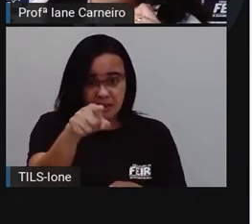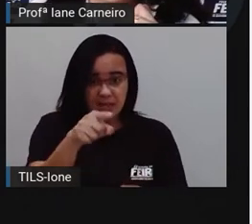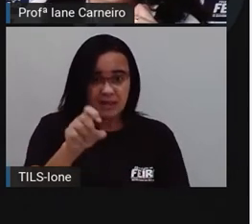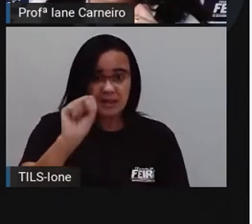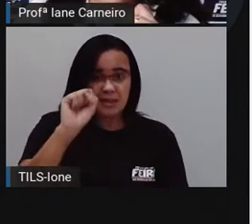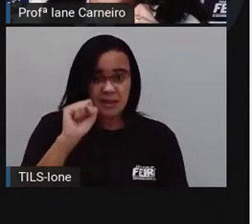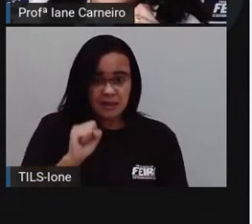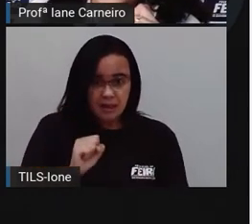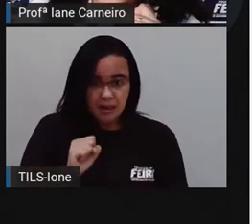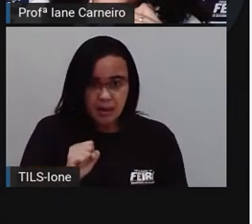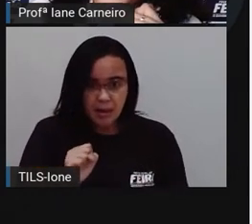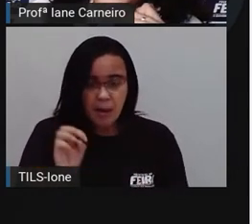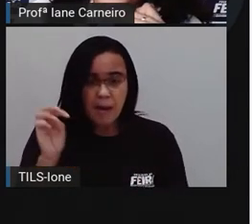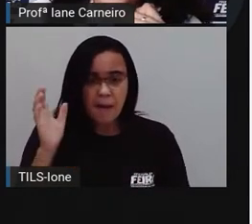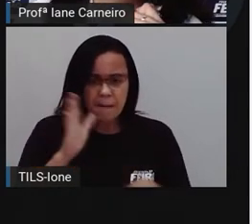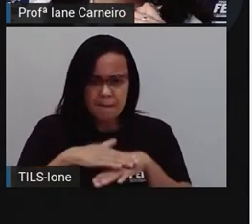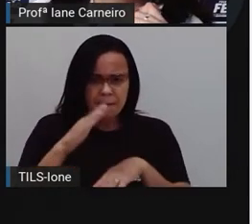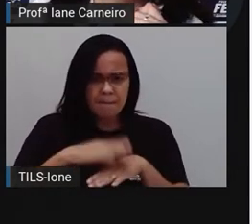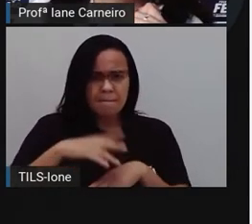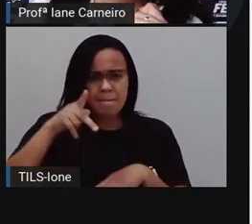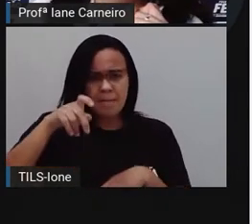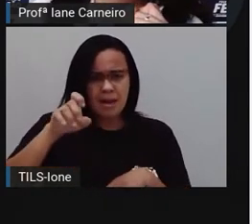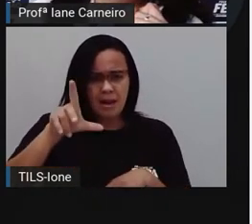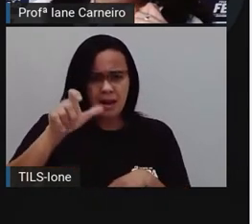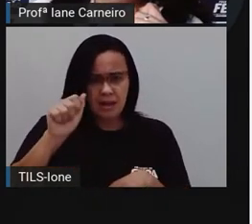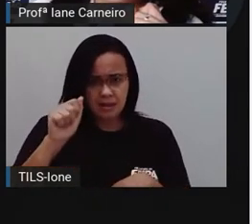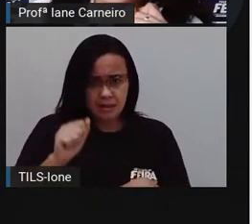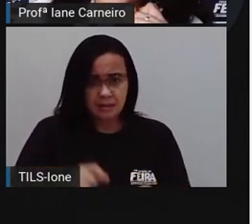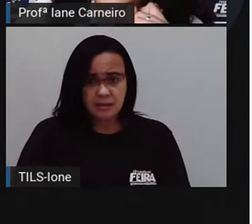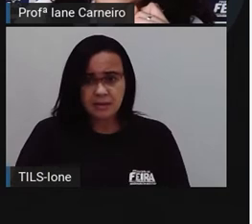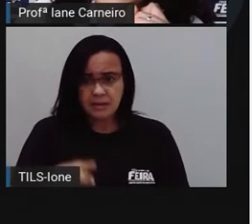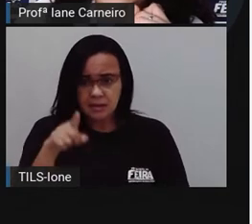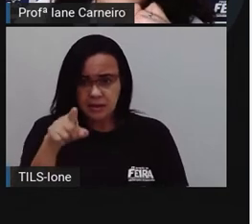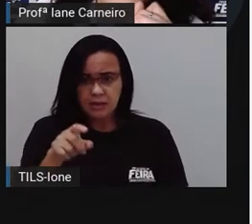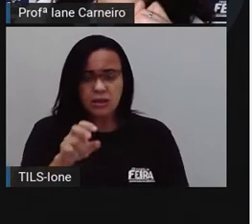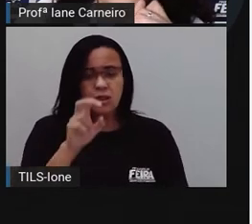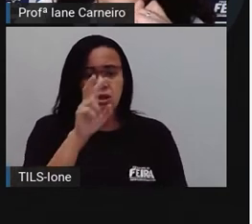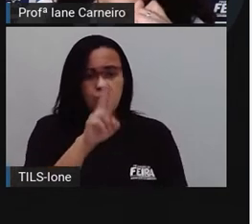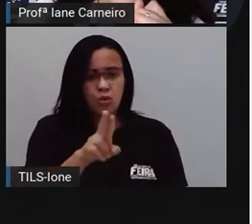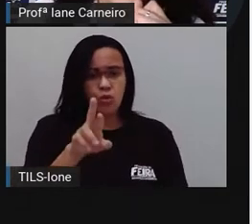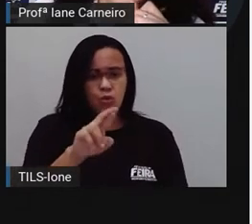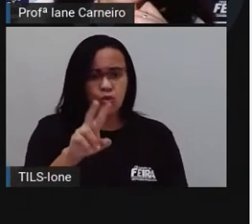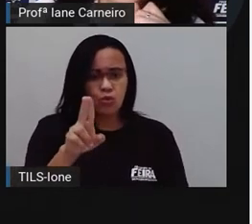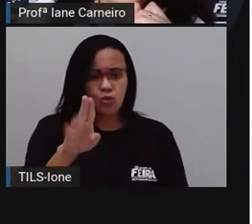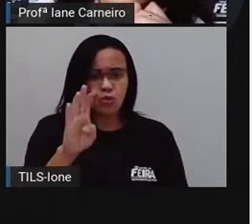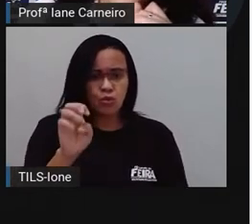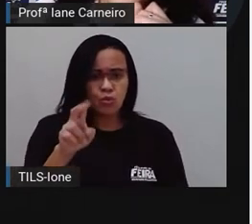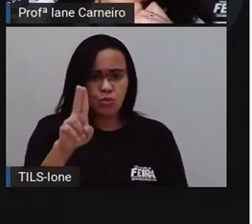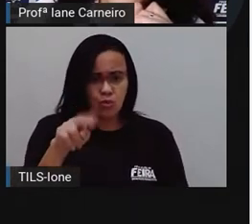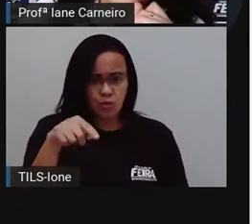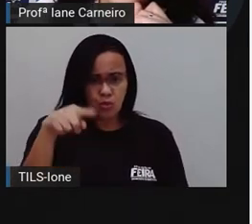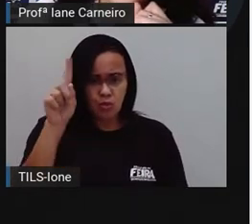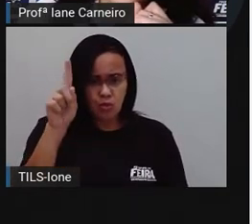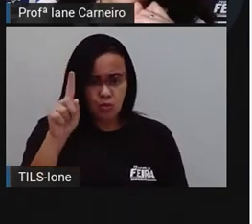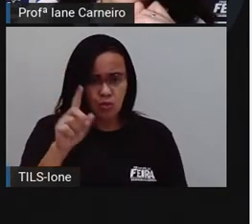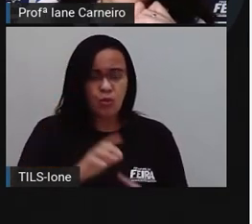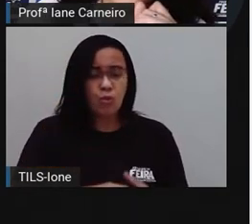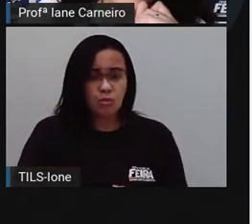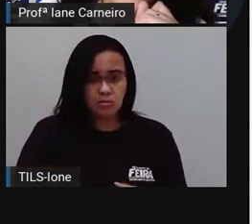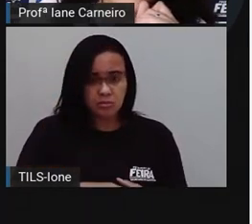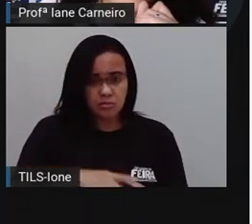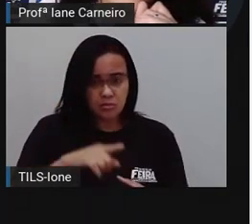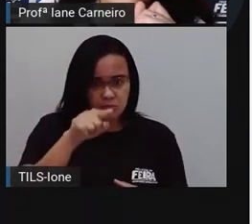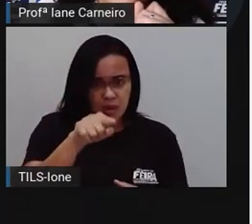o coati, o urubu rei, o sagui de tufo